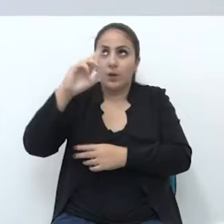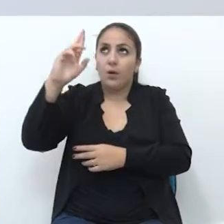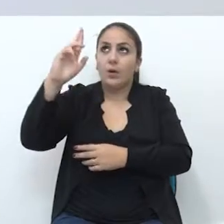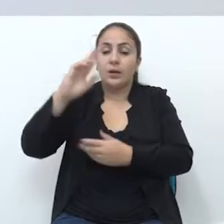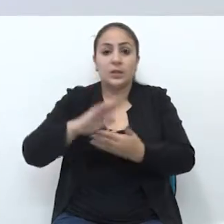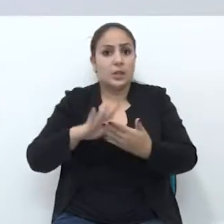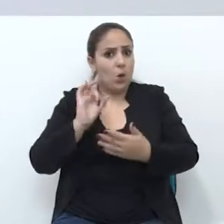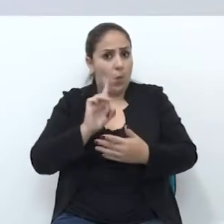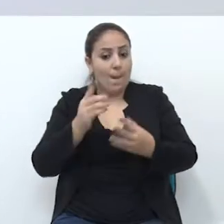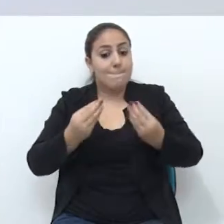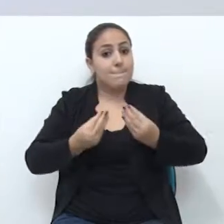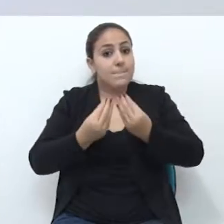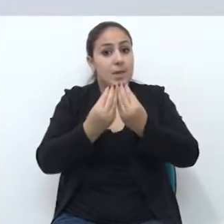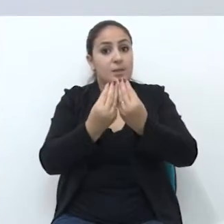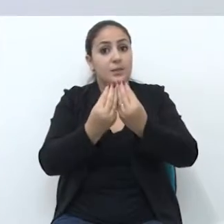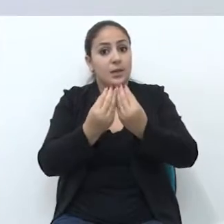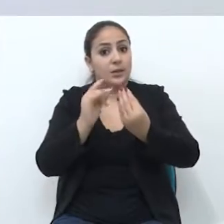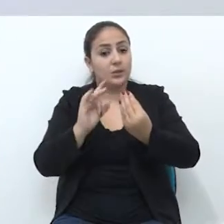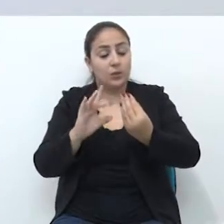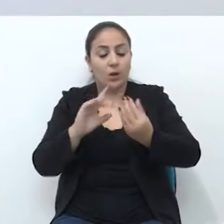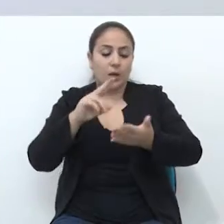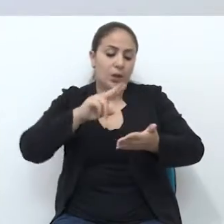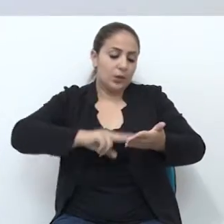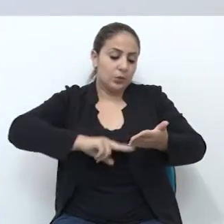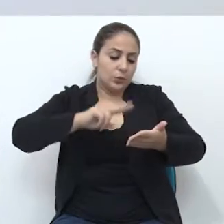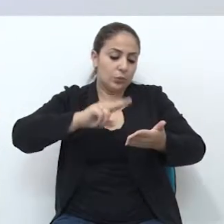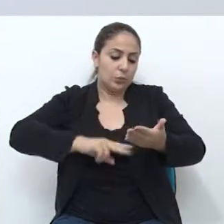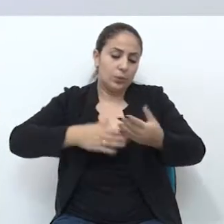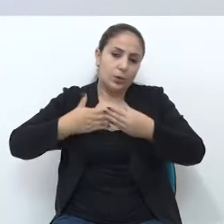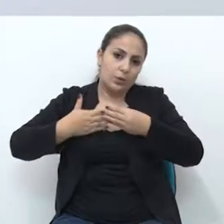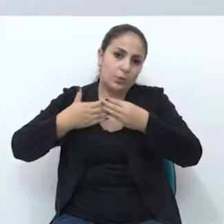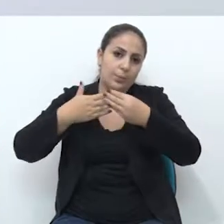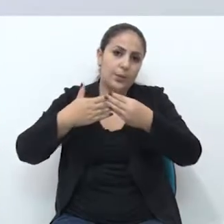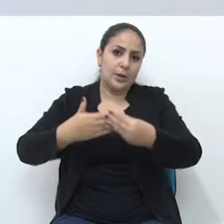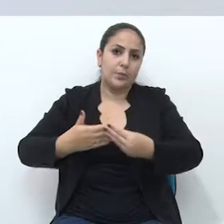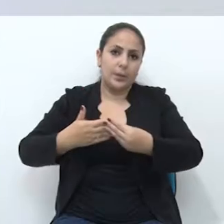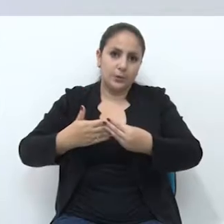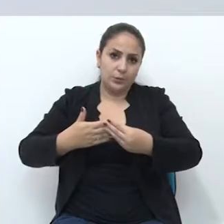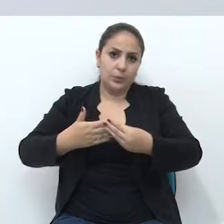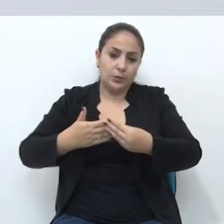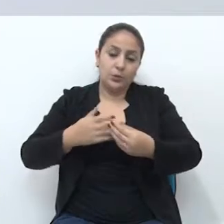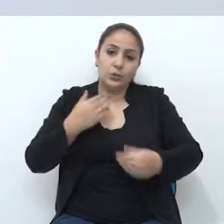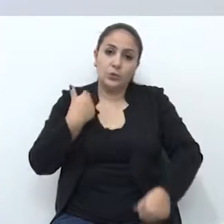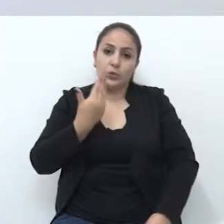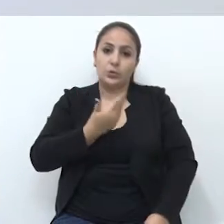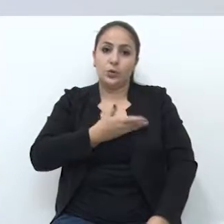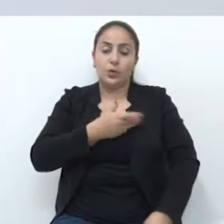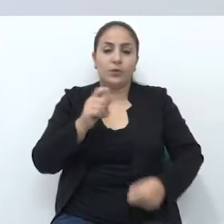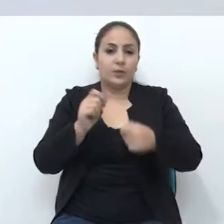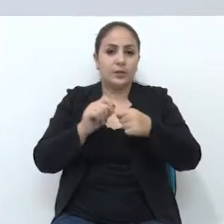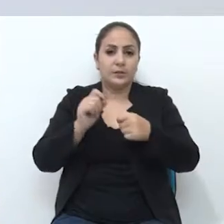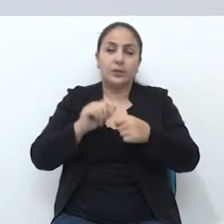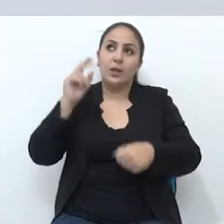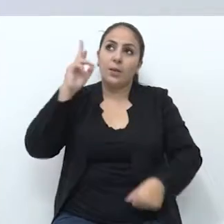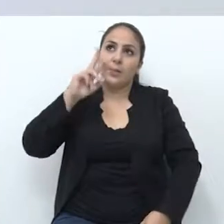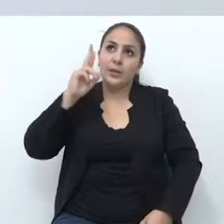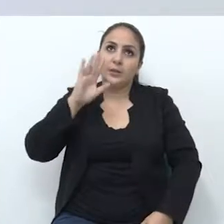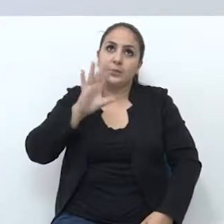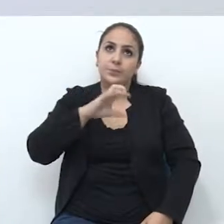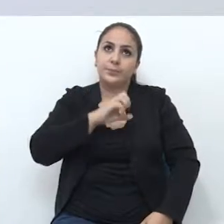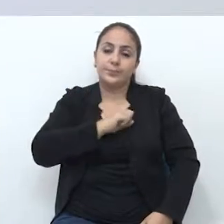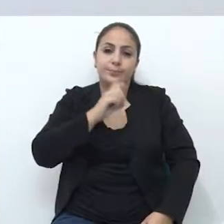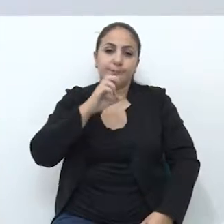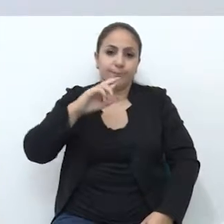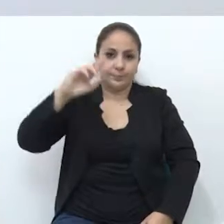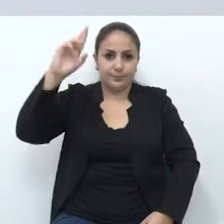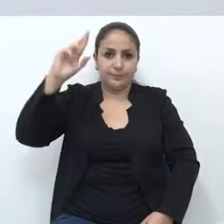celebração onde, pelas leituras, pelo acompanhamento do Evangelho, nós fazemos memória da paixão